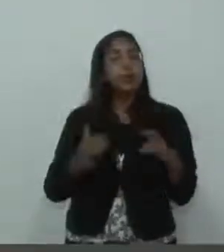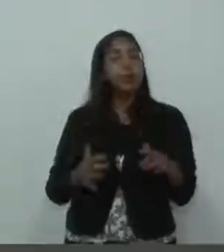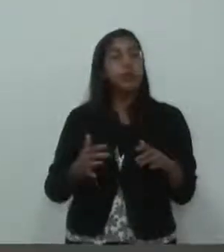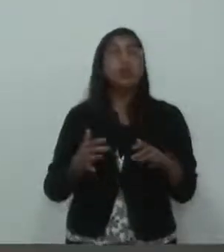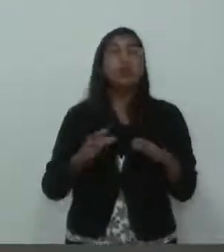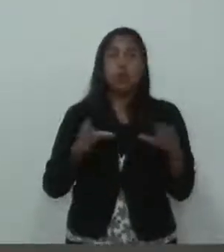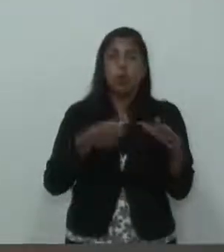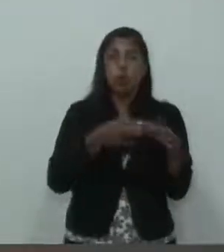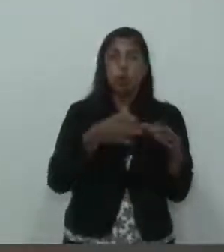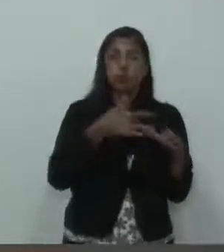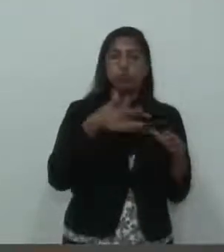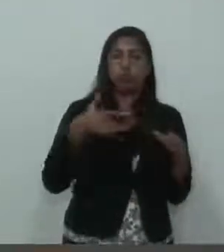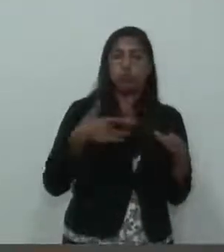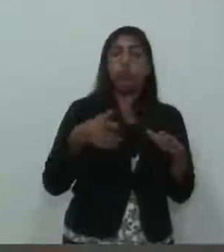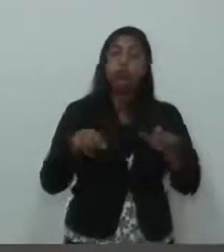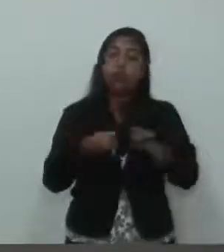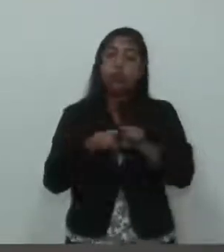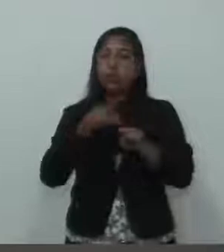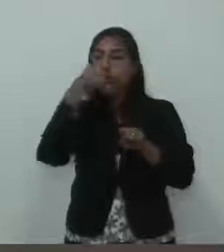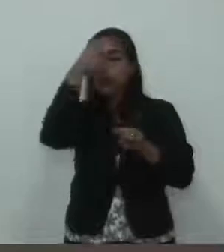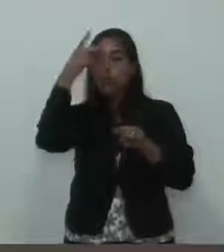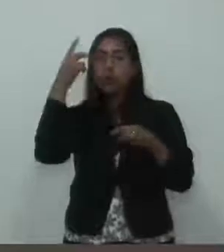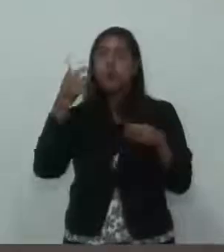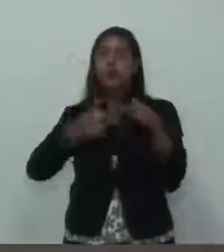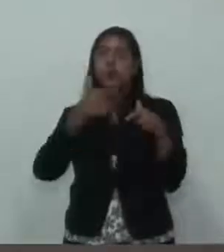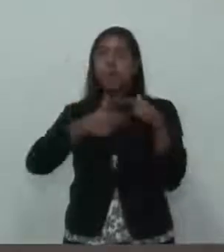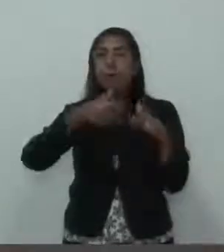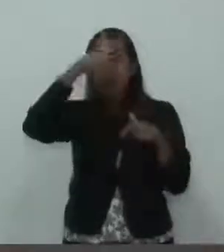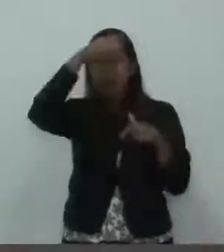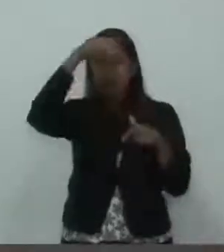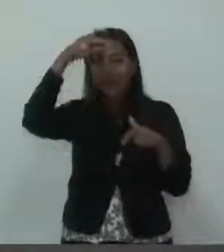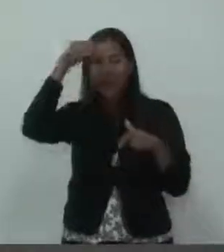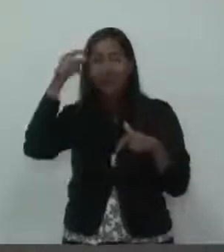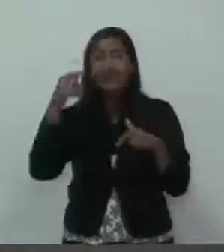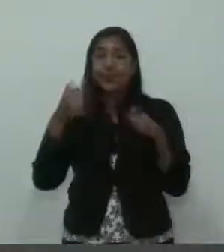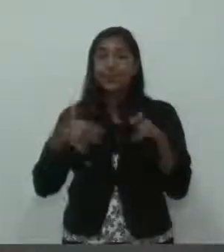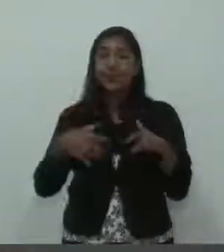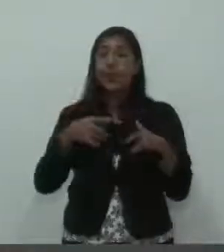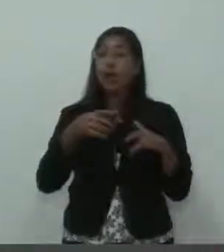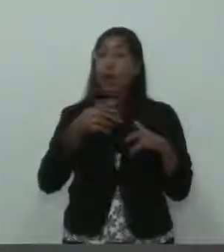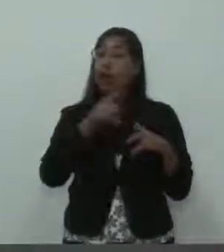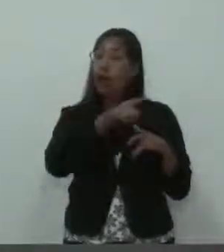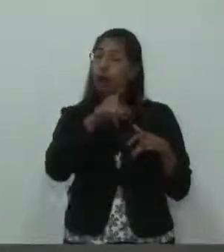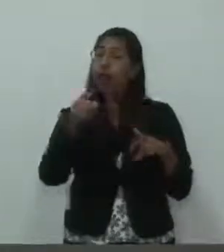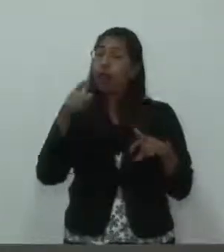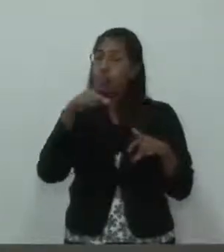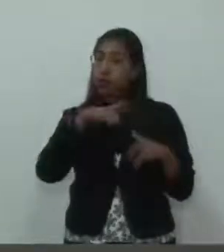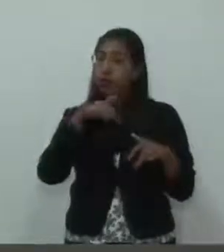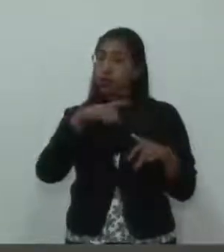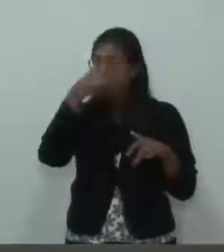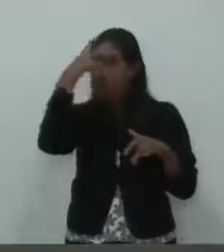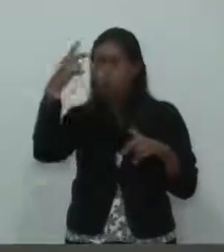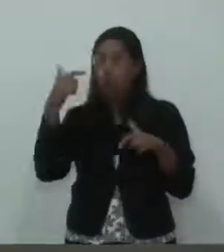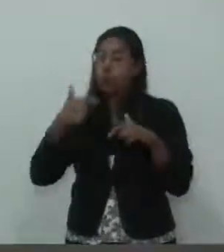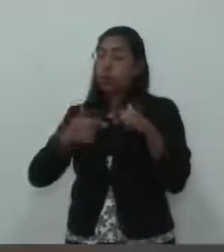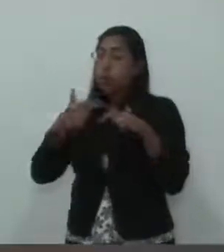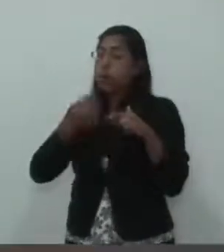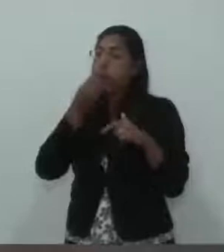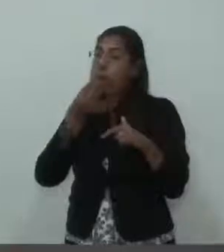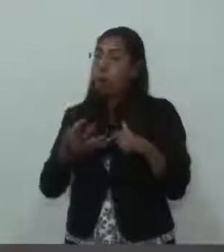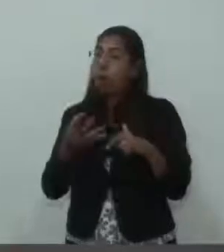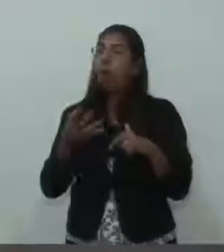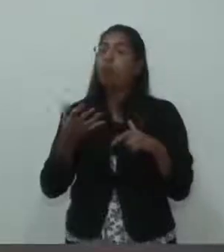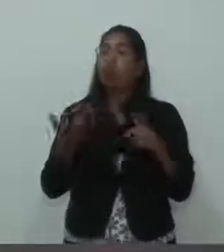saúde e aos funcionários públicos. Eu não tenho dúvida, eu conheço em todas as esferas federais, estadual, municipal,